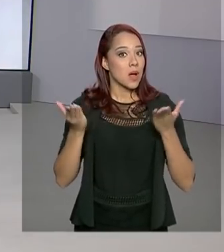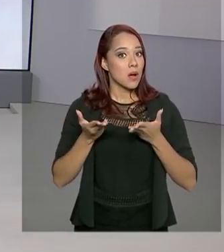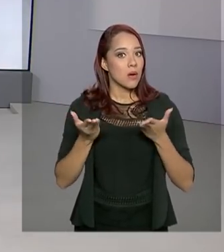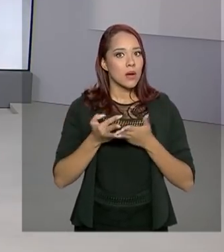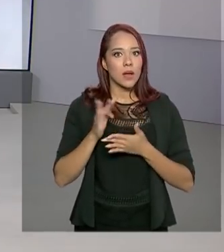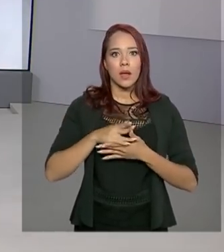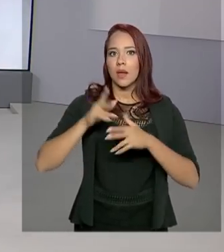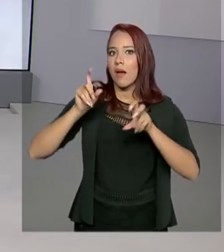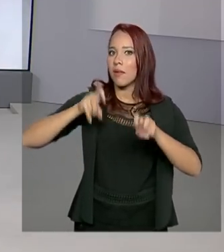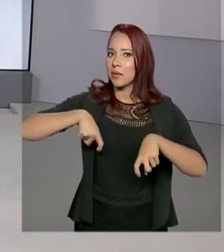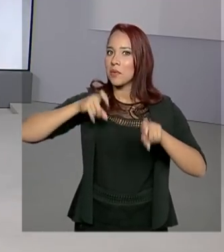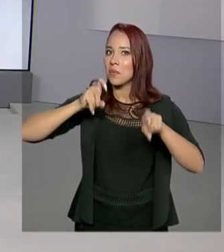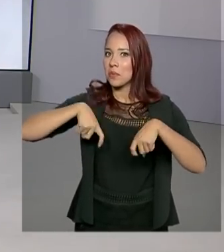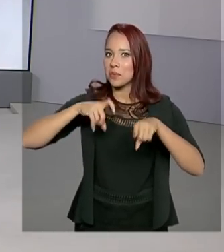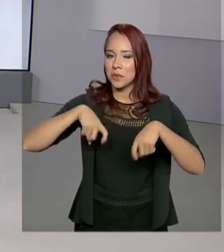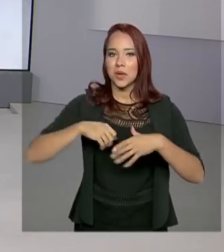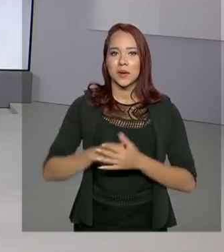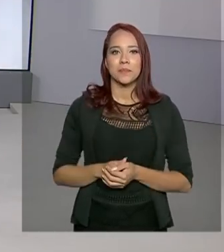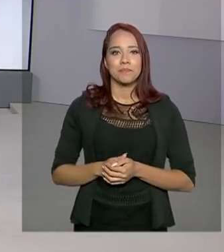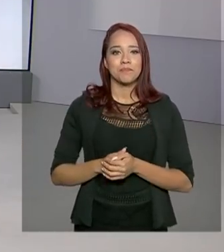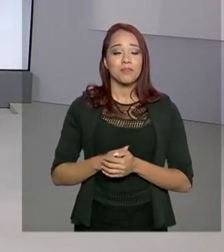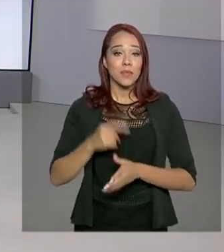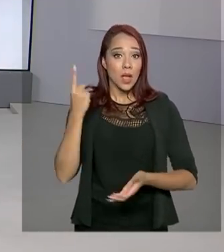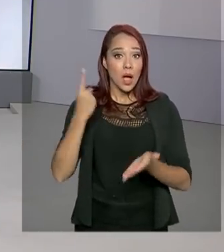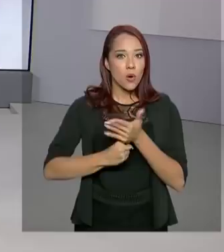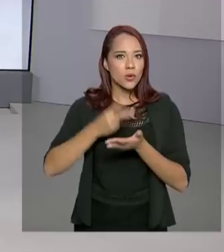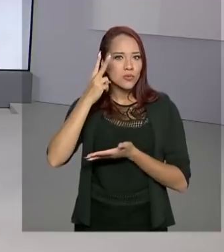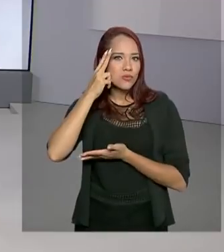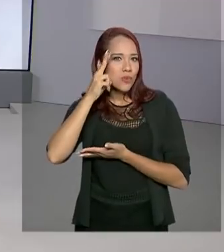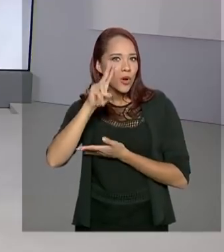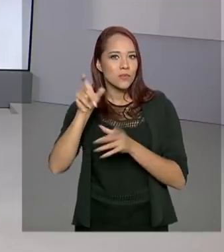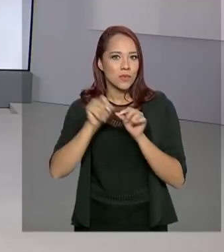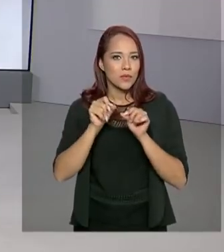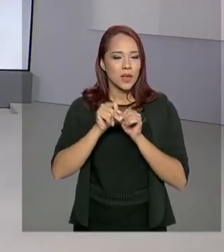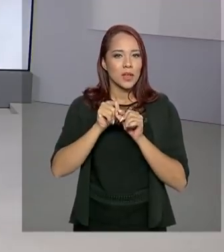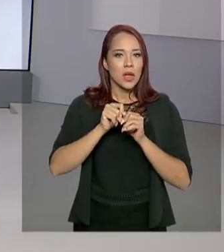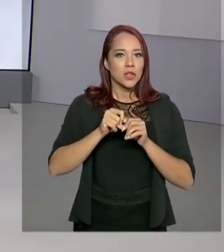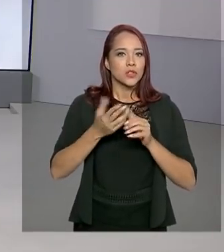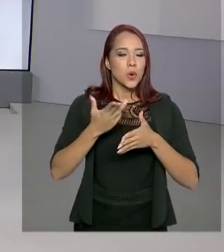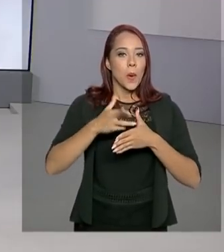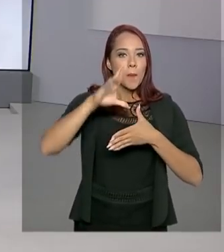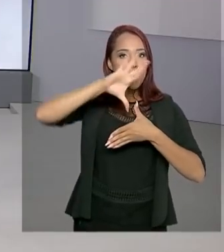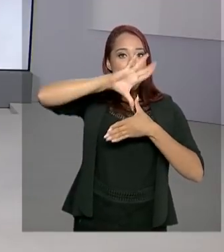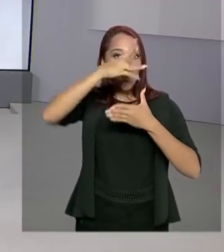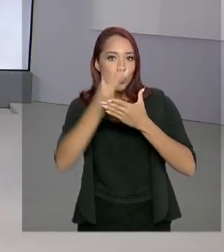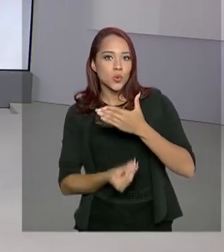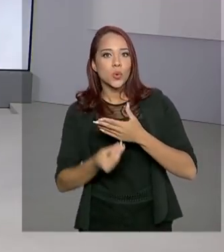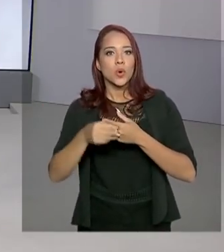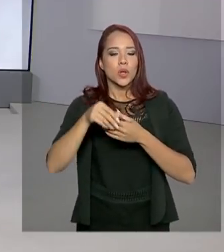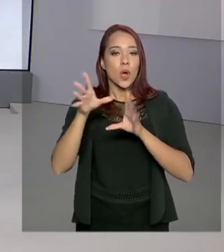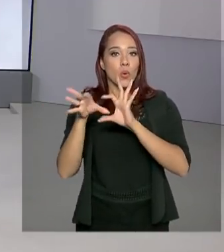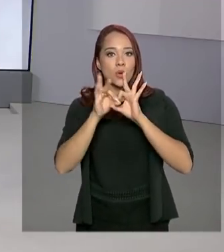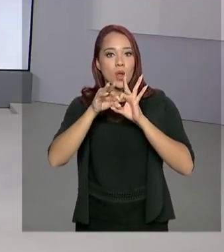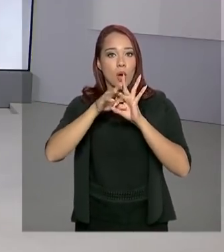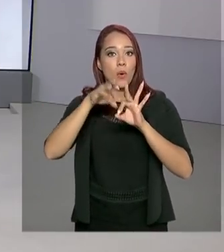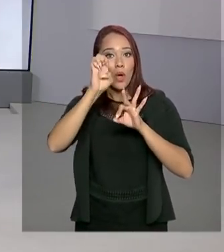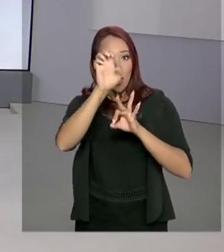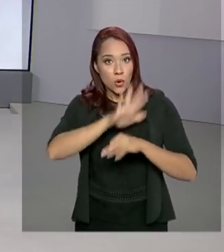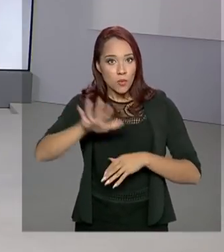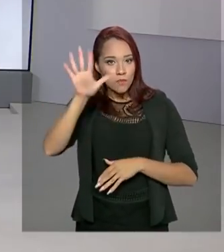agricultura. Acordos históricos como aquele firmado entre o Mercosul e a União Europeia marcaram 2019.